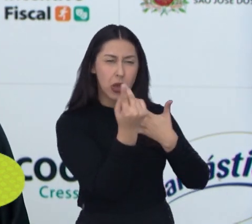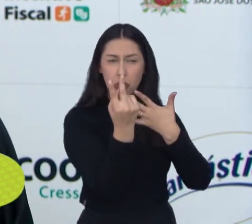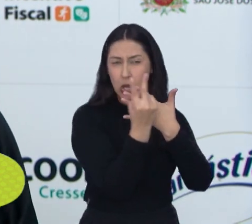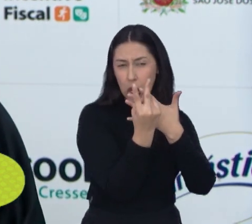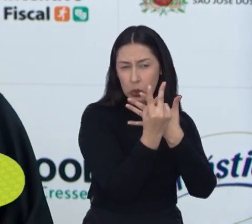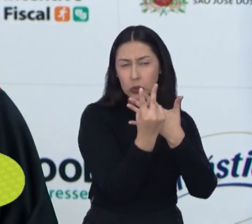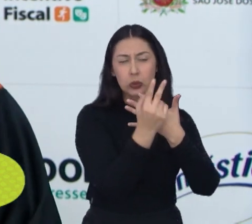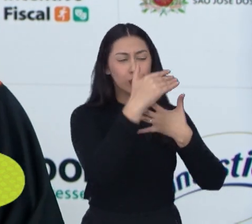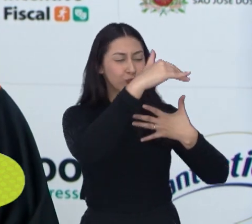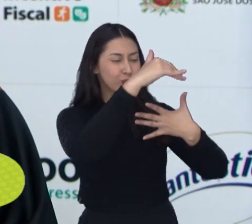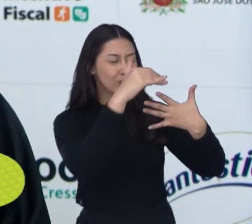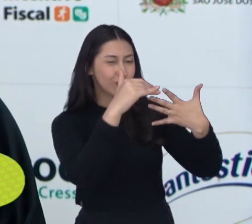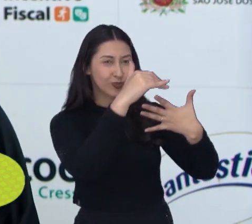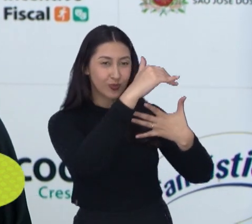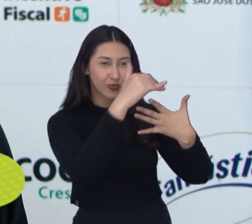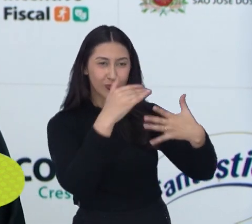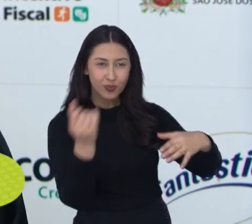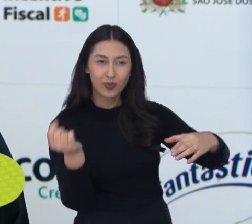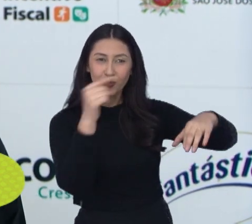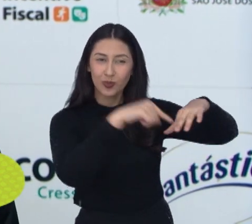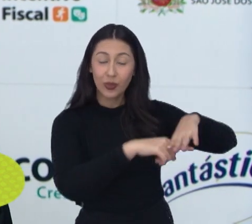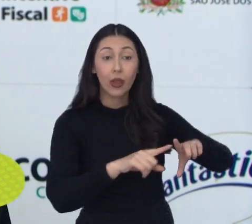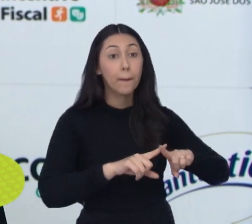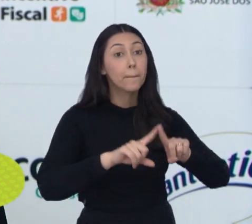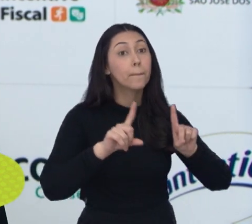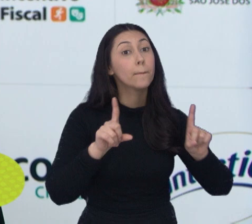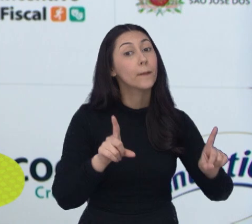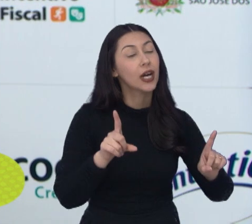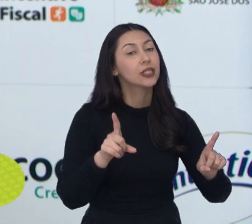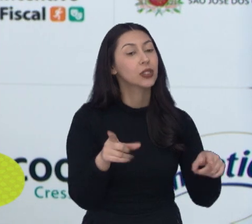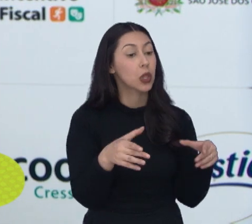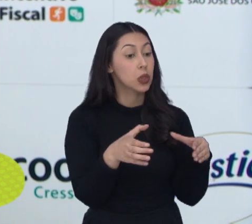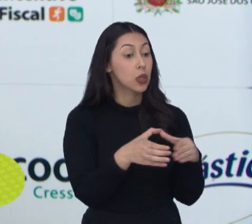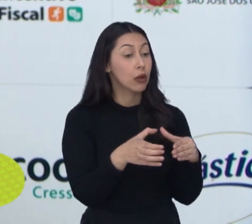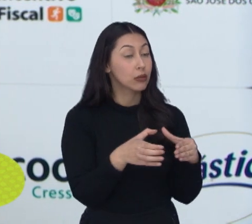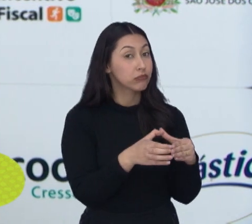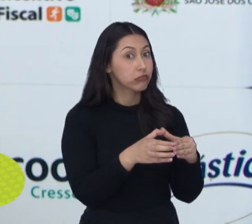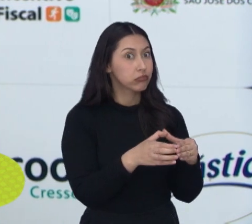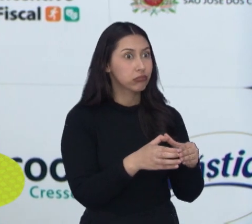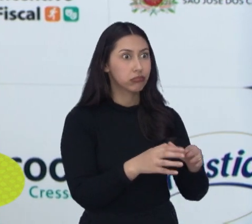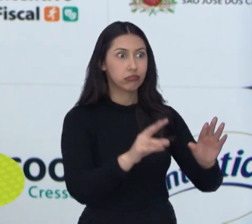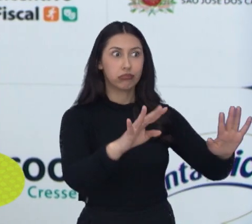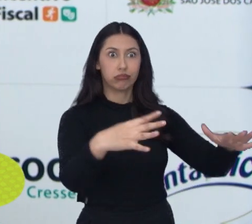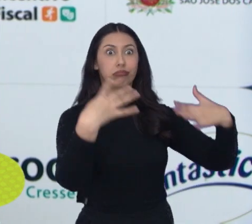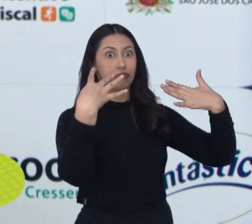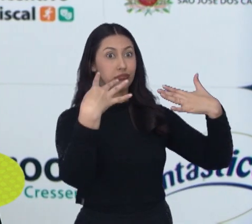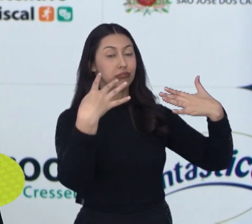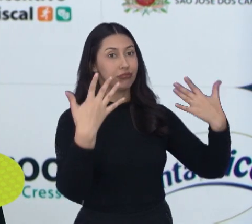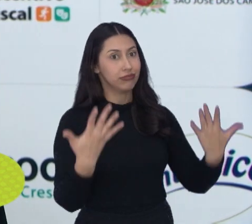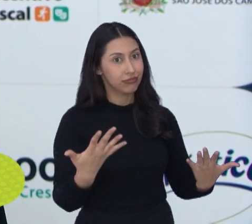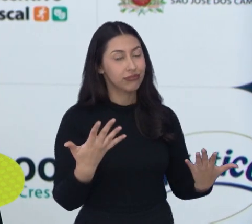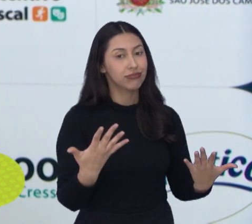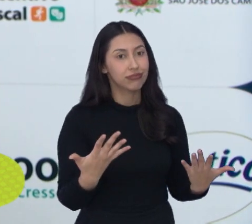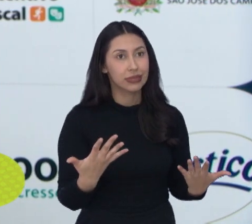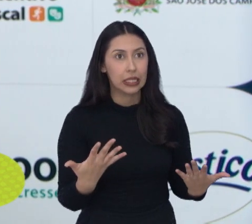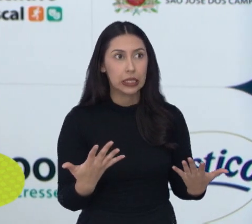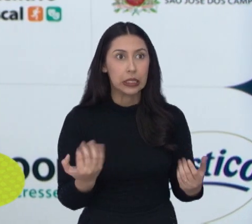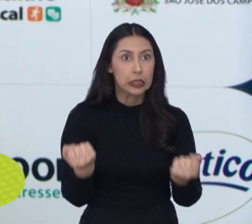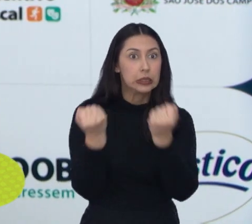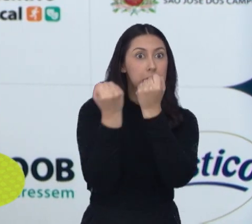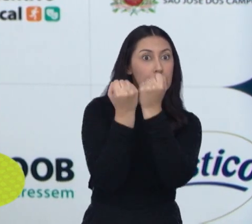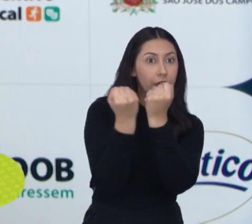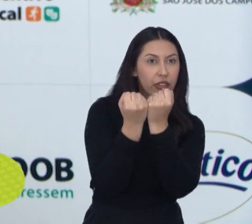gols feitos. Só que isso deixa o nosso time muito exposto. Faz parte. Não que a nossa defesa